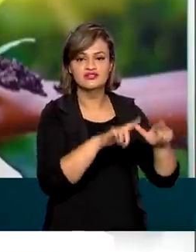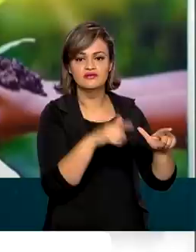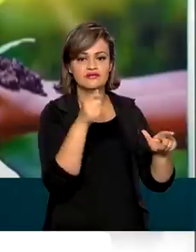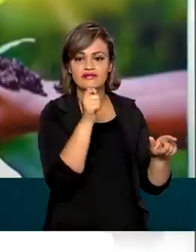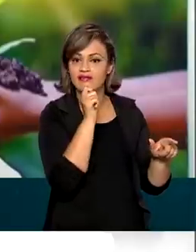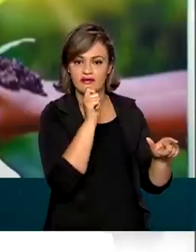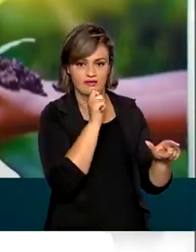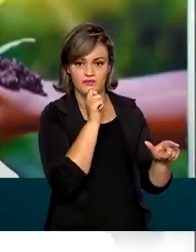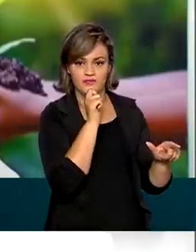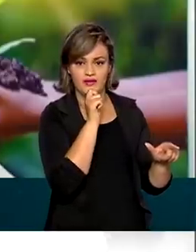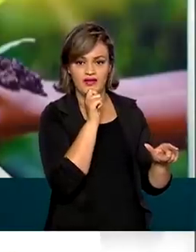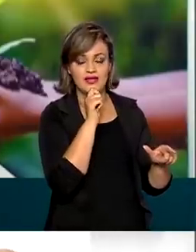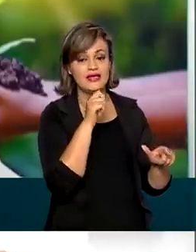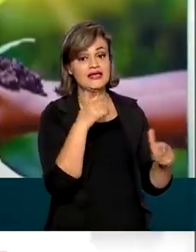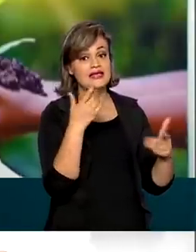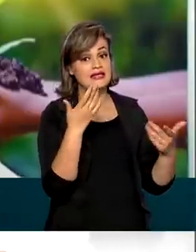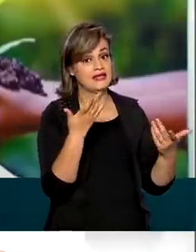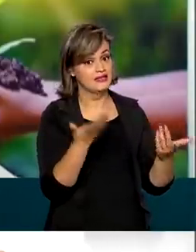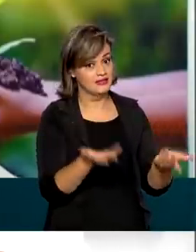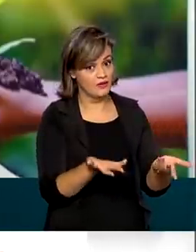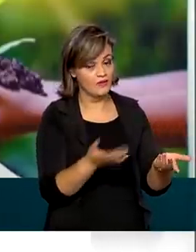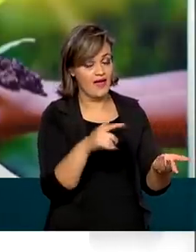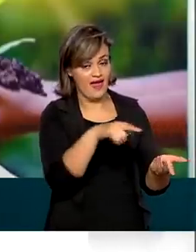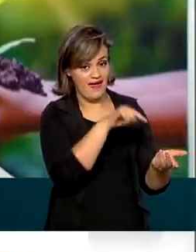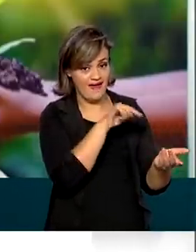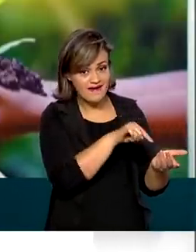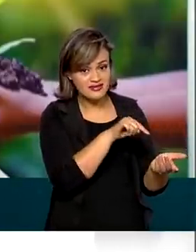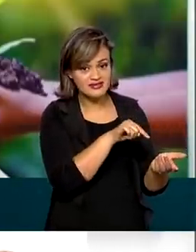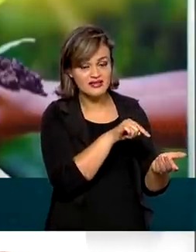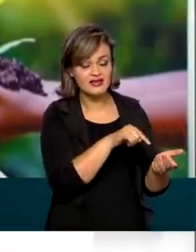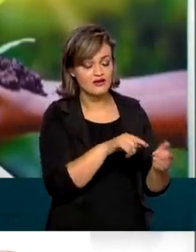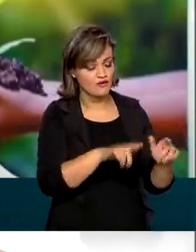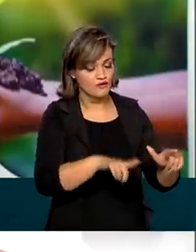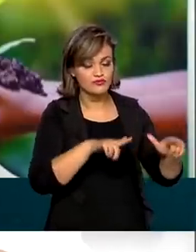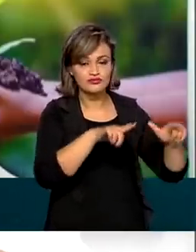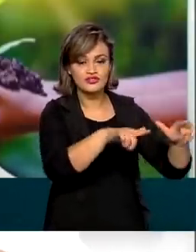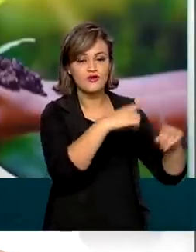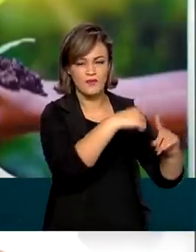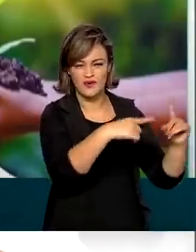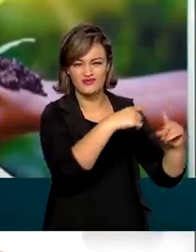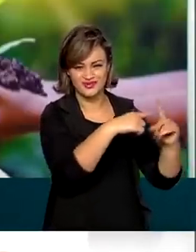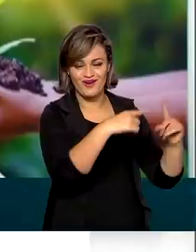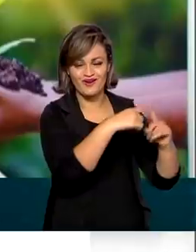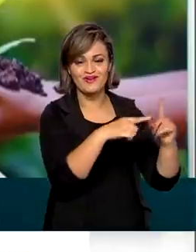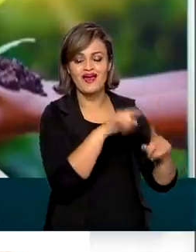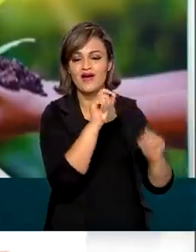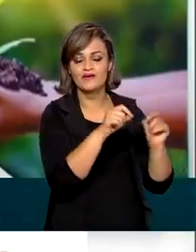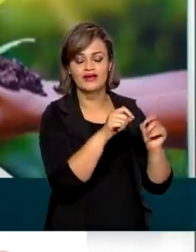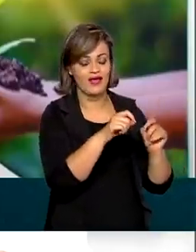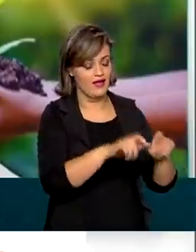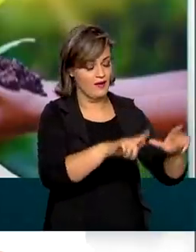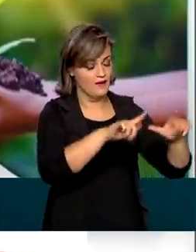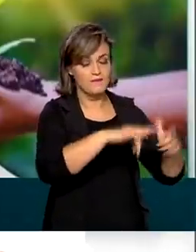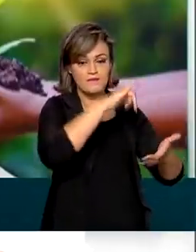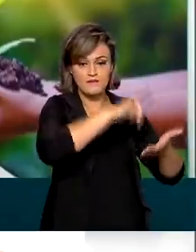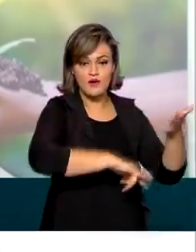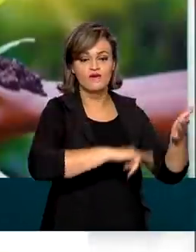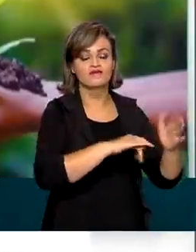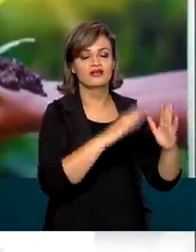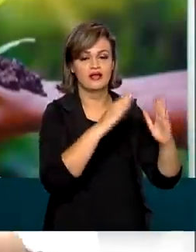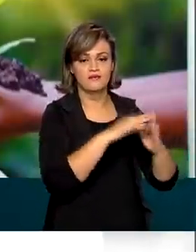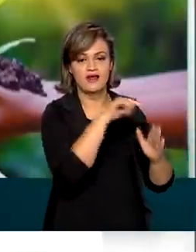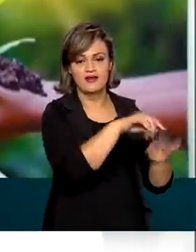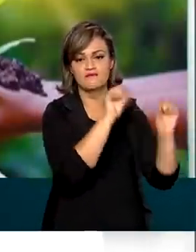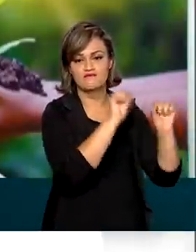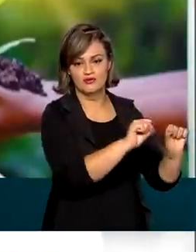receberam ainda. Nesse caso desses produtores, o título provisório que a gente entrega é a certidão de regularidade ocupacional.